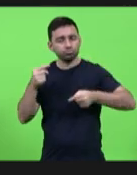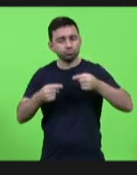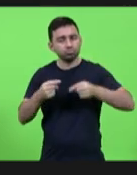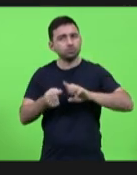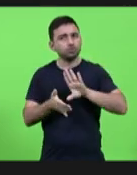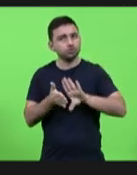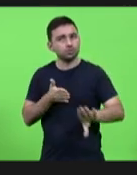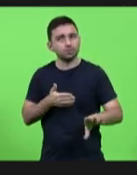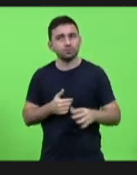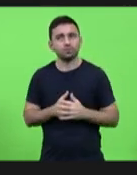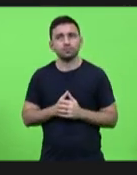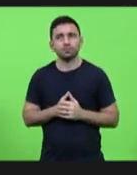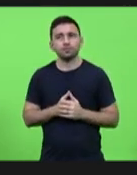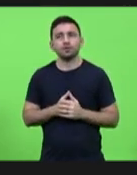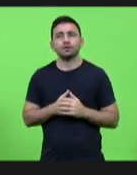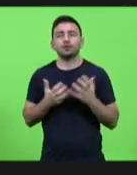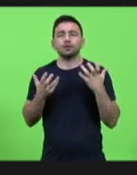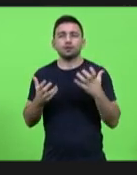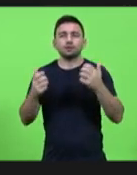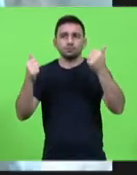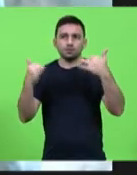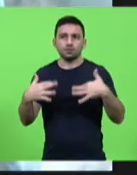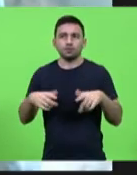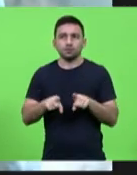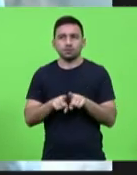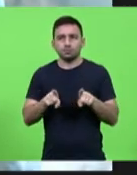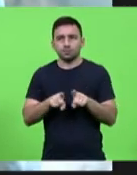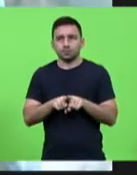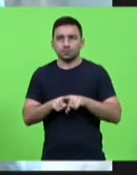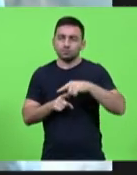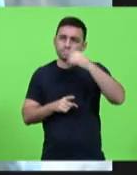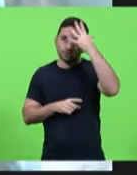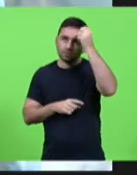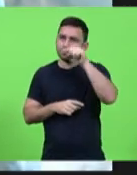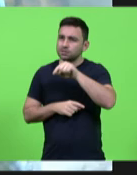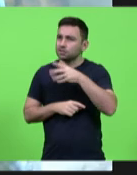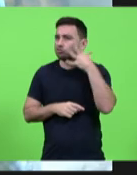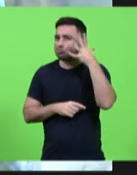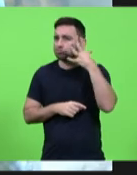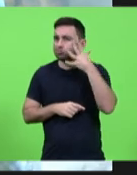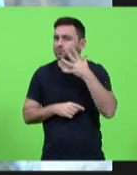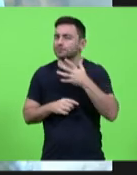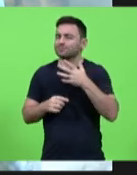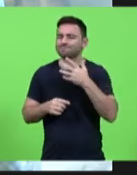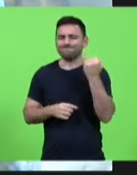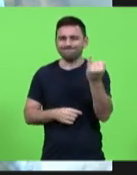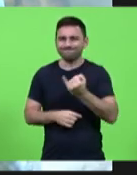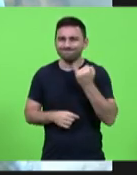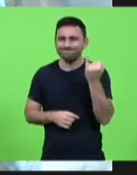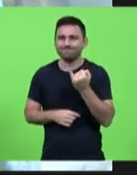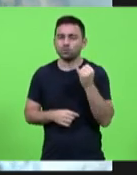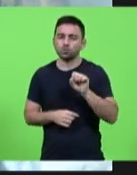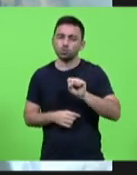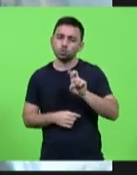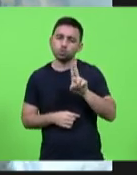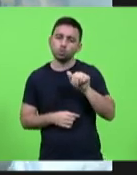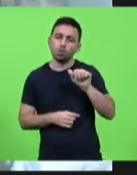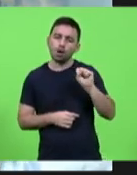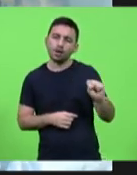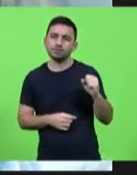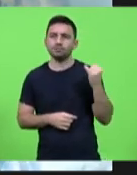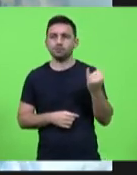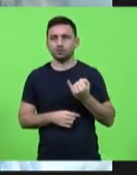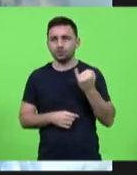e quero dizer também deputado Ismael que as suas palavras são importantes os suas é importante a estrutura da política